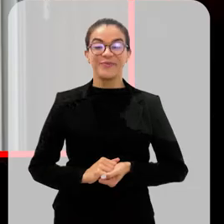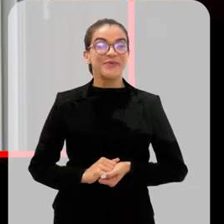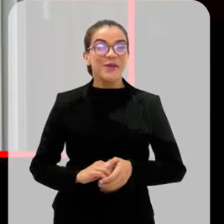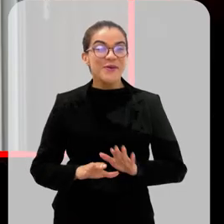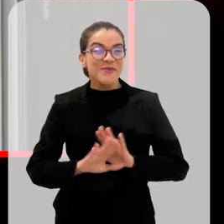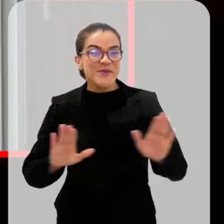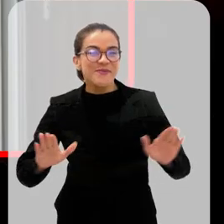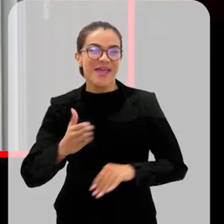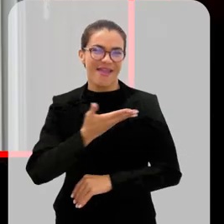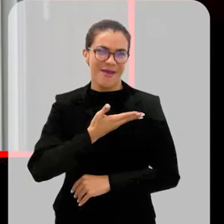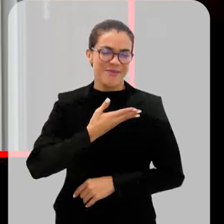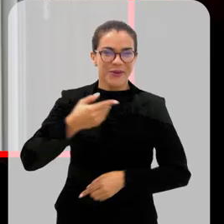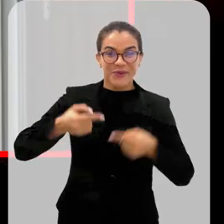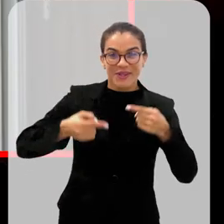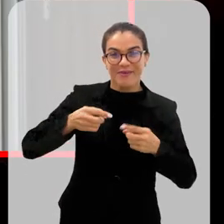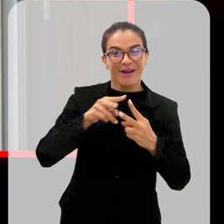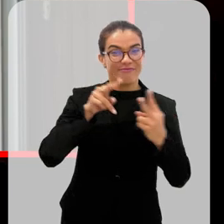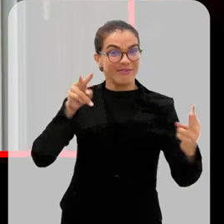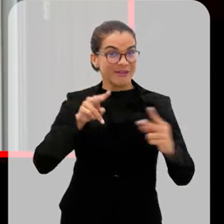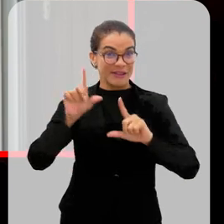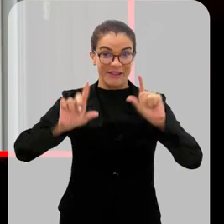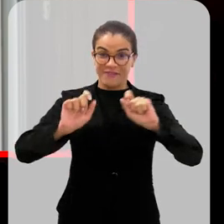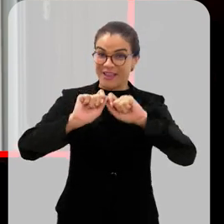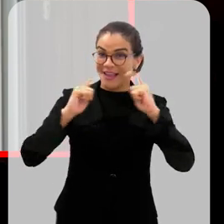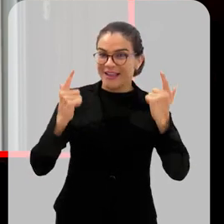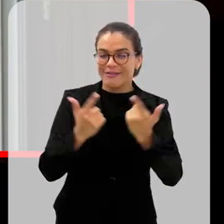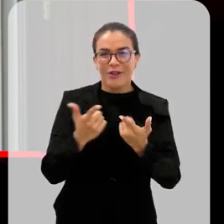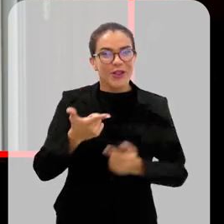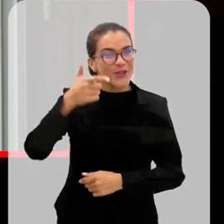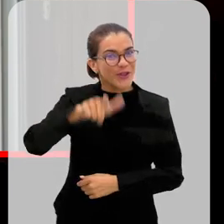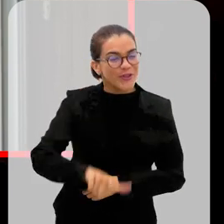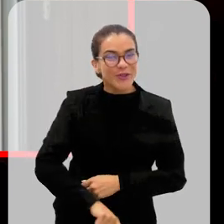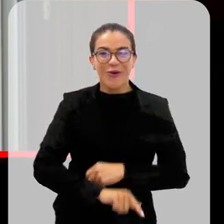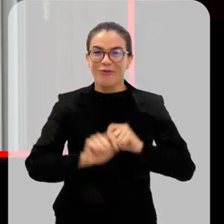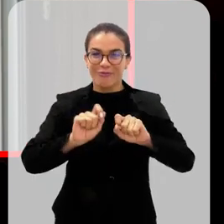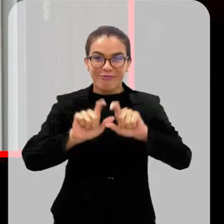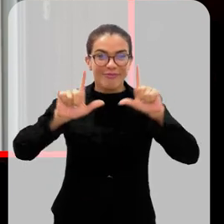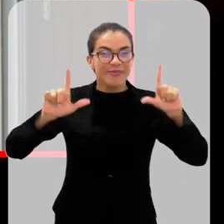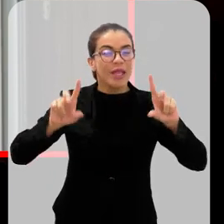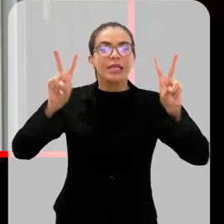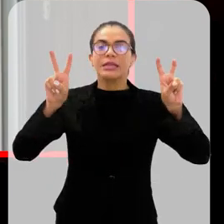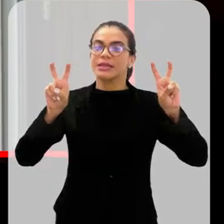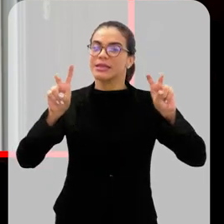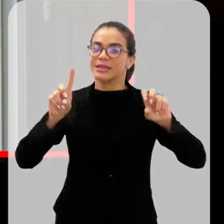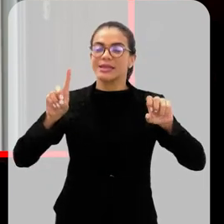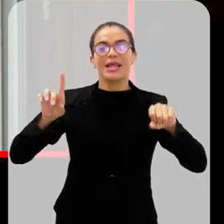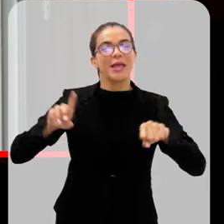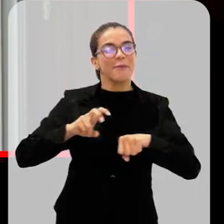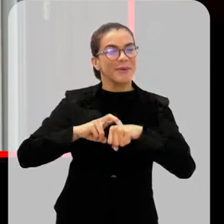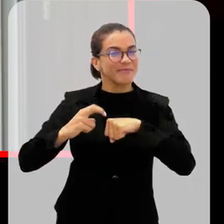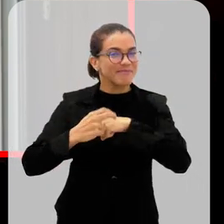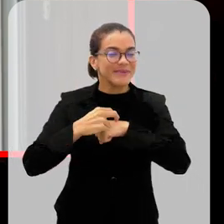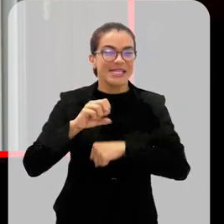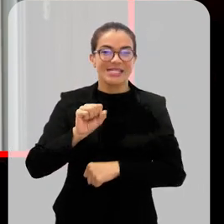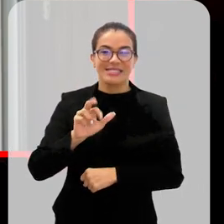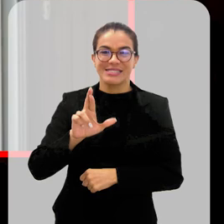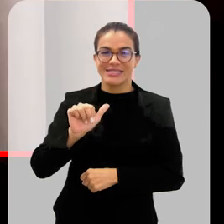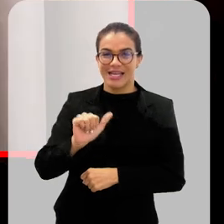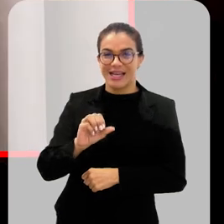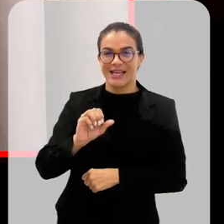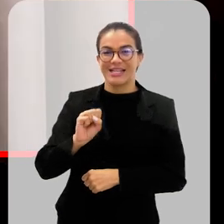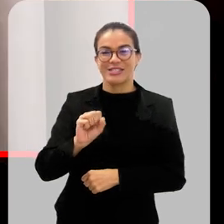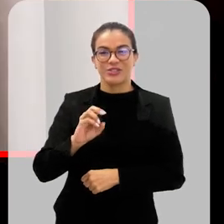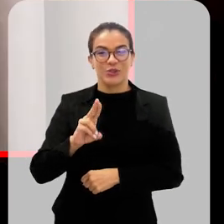Muito bem, amigos do debate virtual da TV Alerj, nós estamos de volta com o tema Dengue, com a Sara de Souza